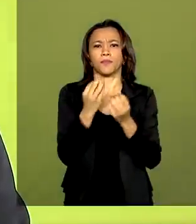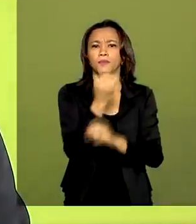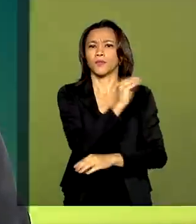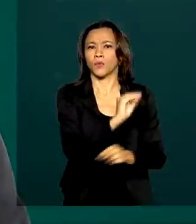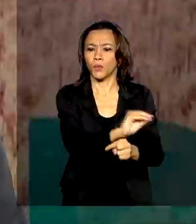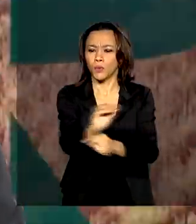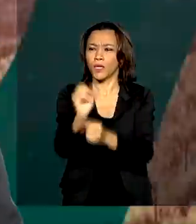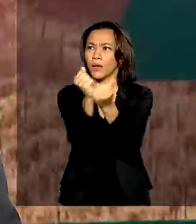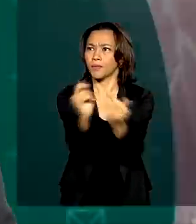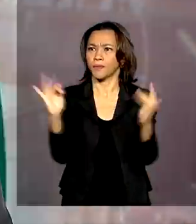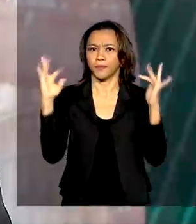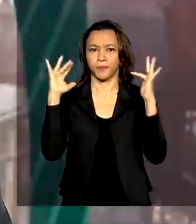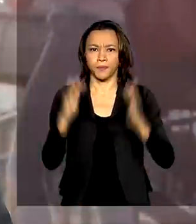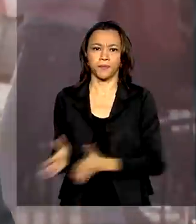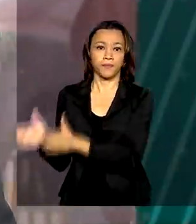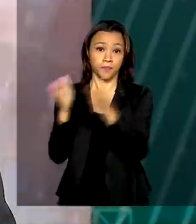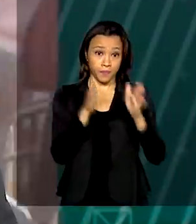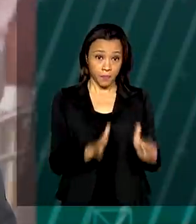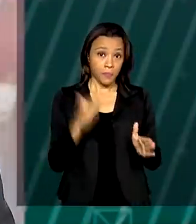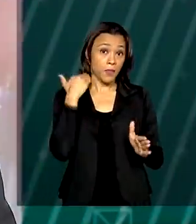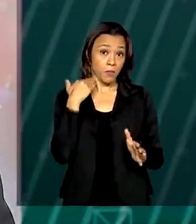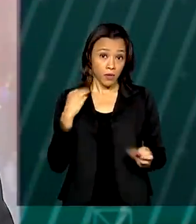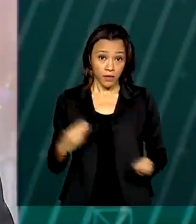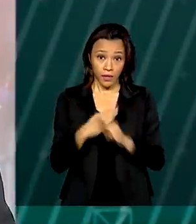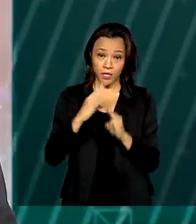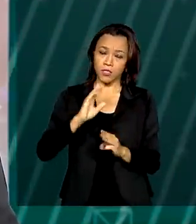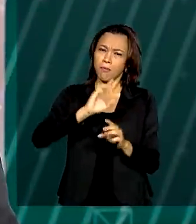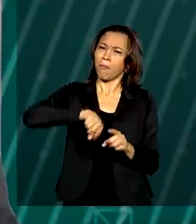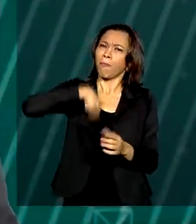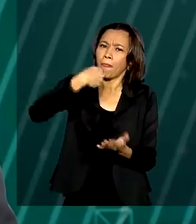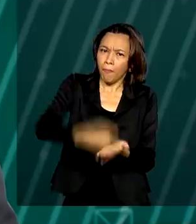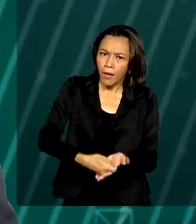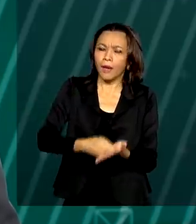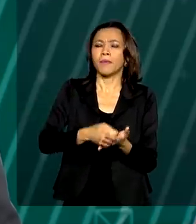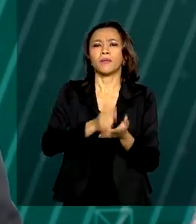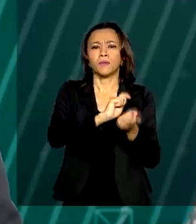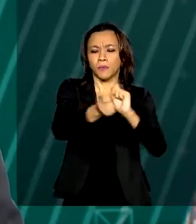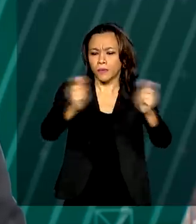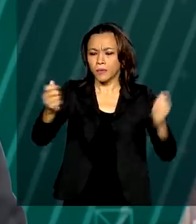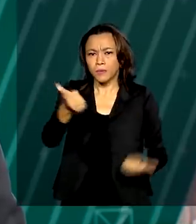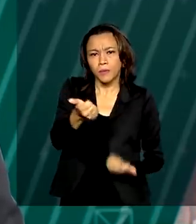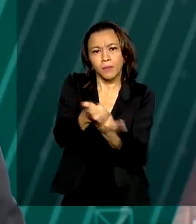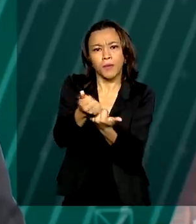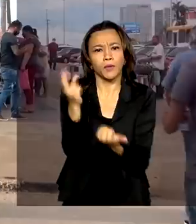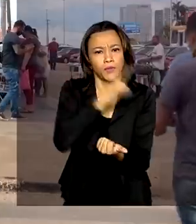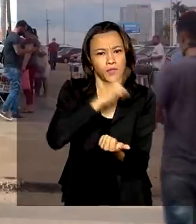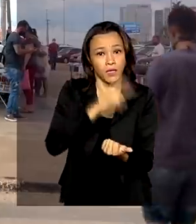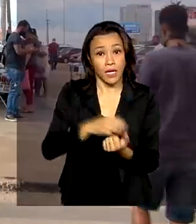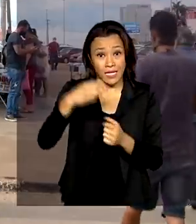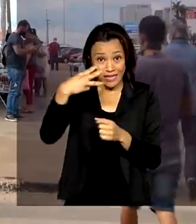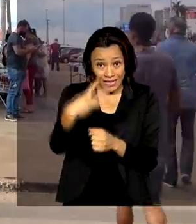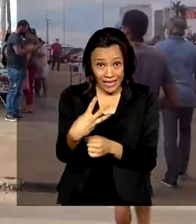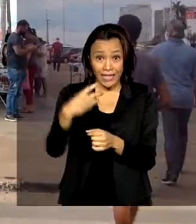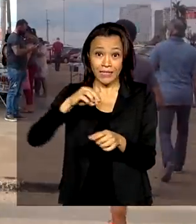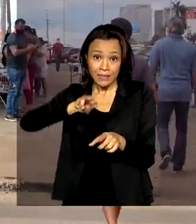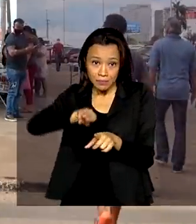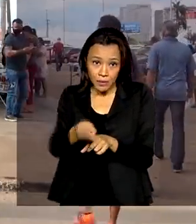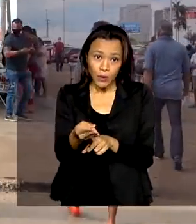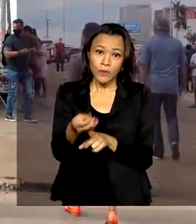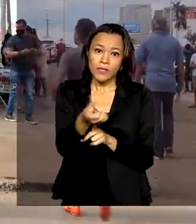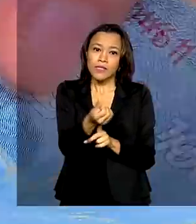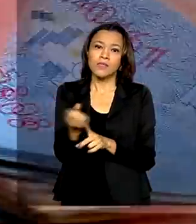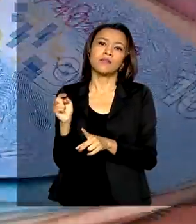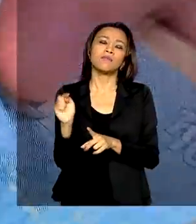A Caixa realiza hoje mais uma etapa de pagamentos do auxílio emergencial. 3 milhões e 600 mil